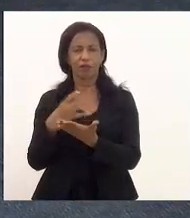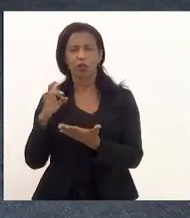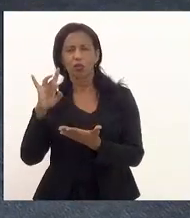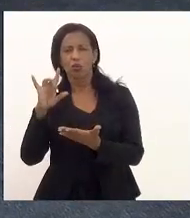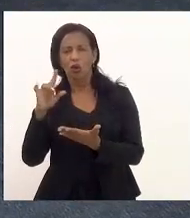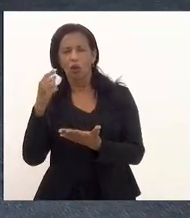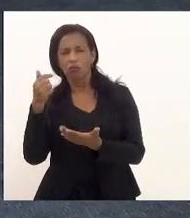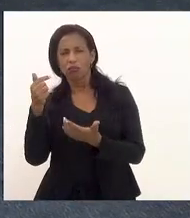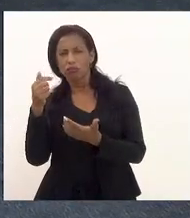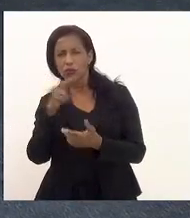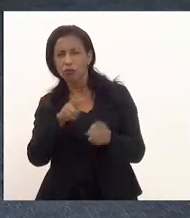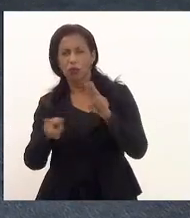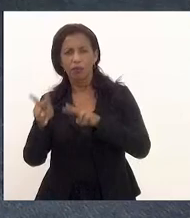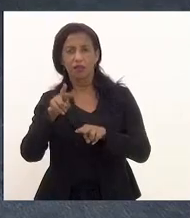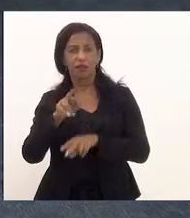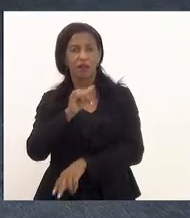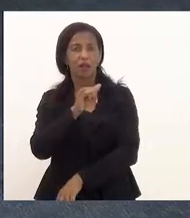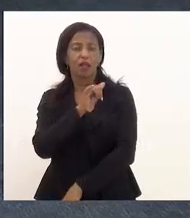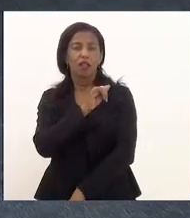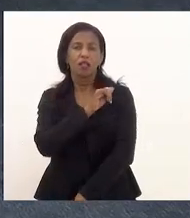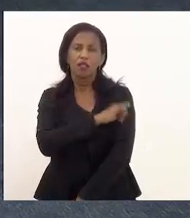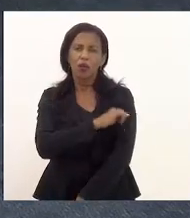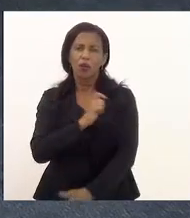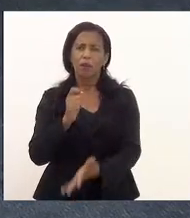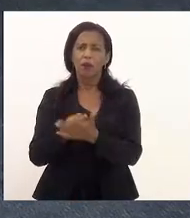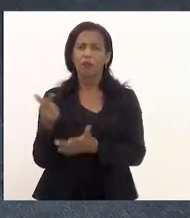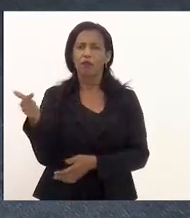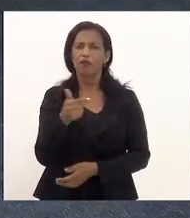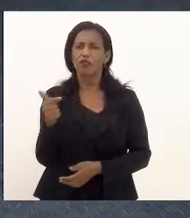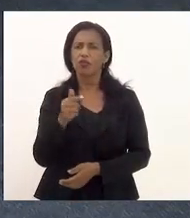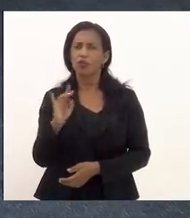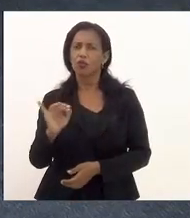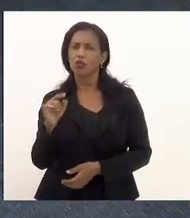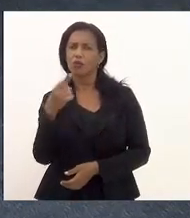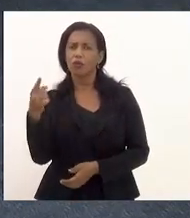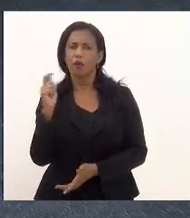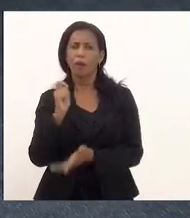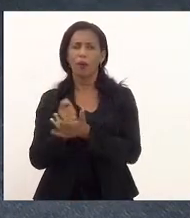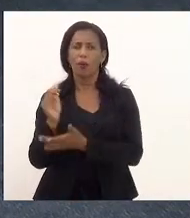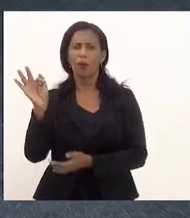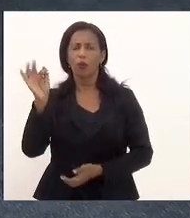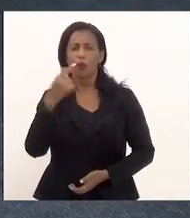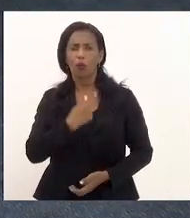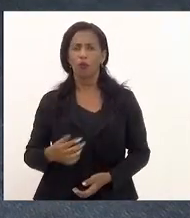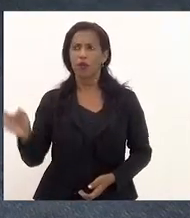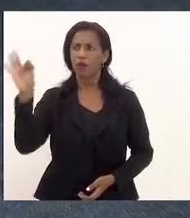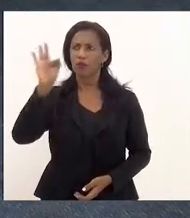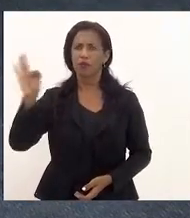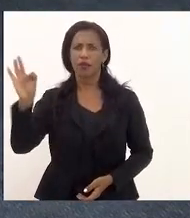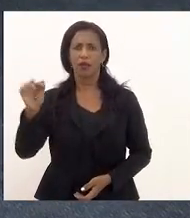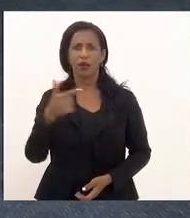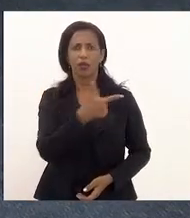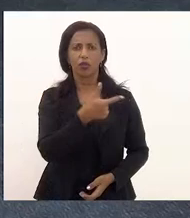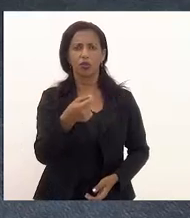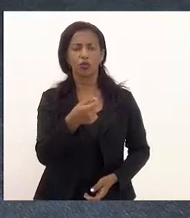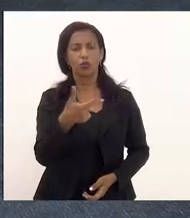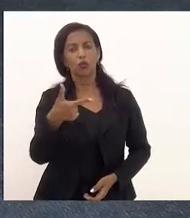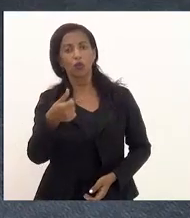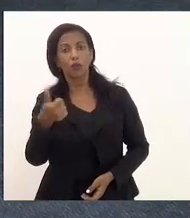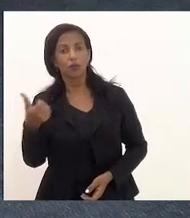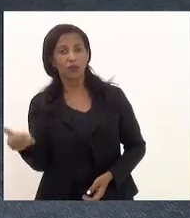observar que o Rio de Janeiro pagou R$ 22 bilhões ao governo federal entre 2000 e 2016